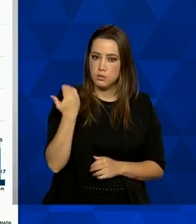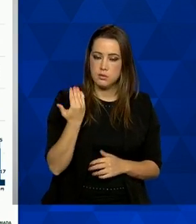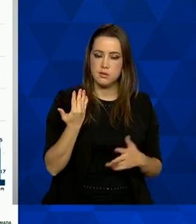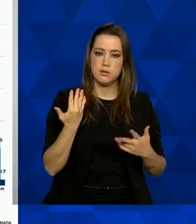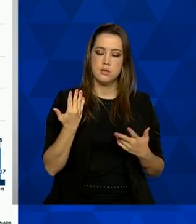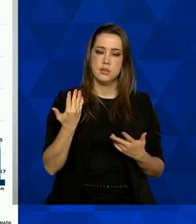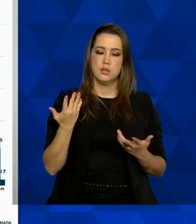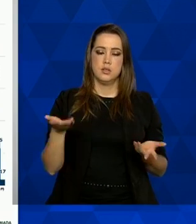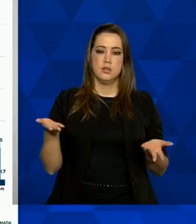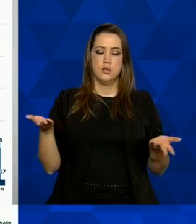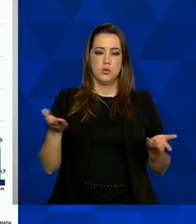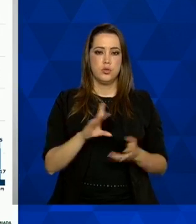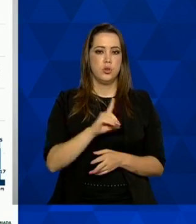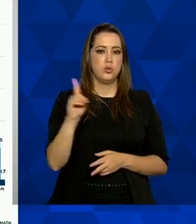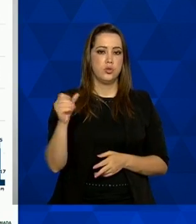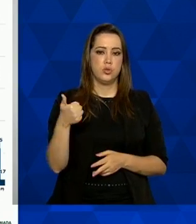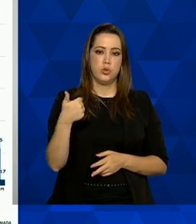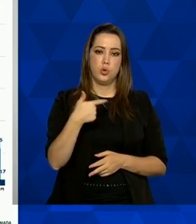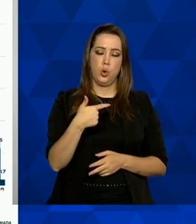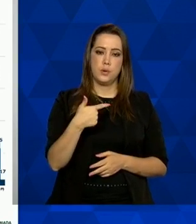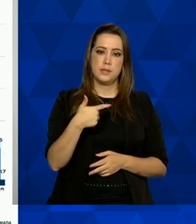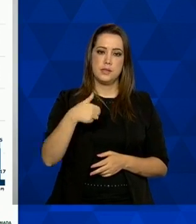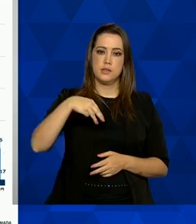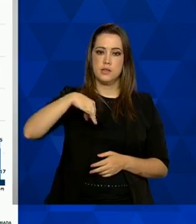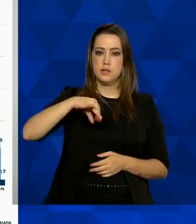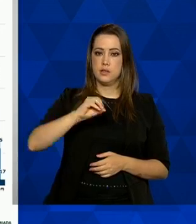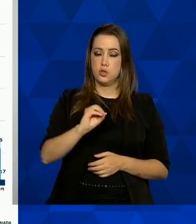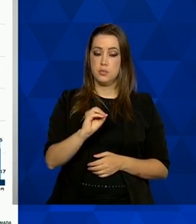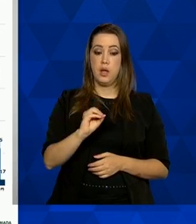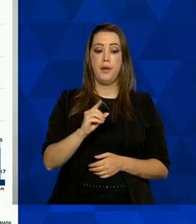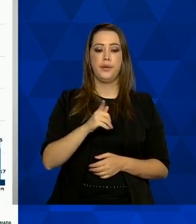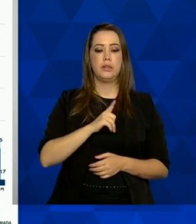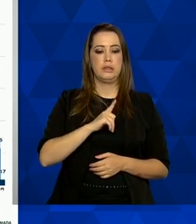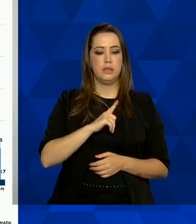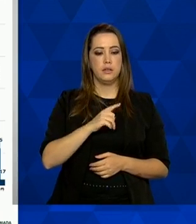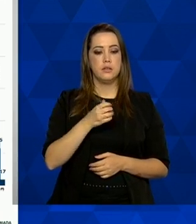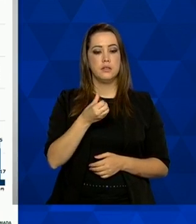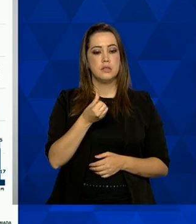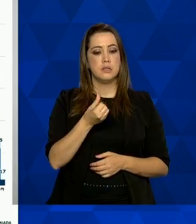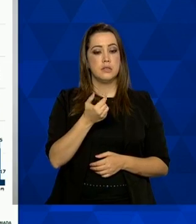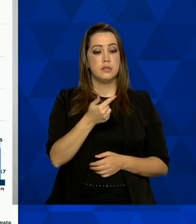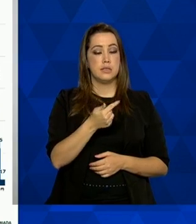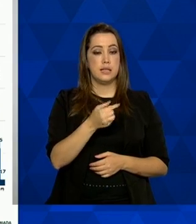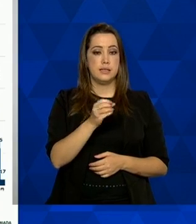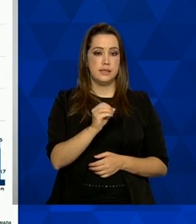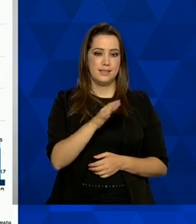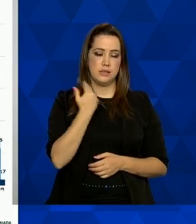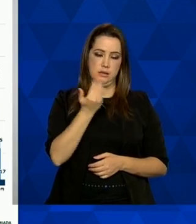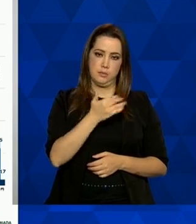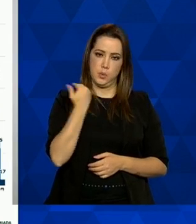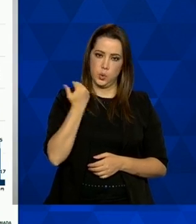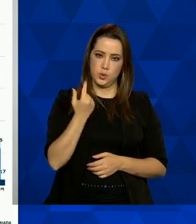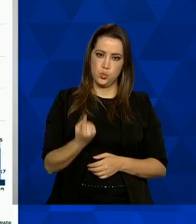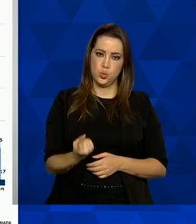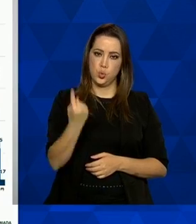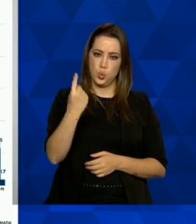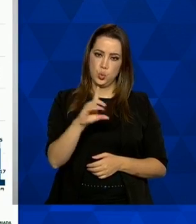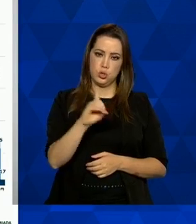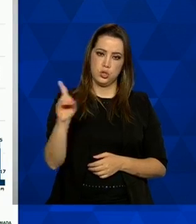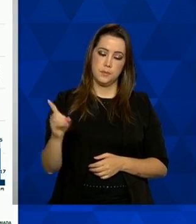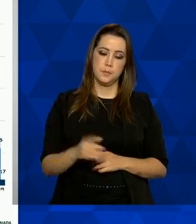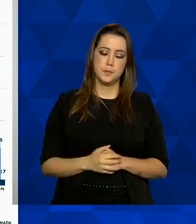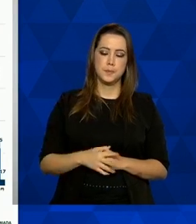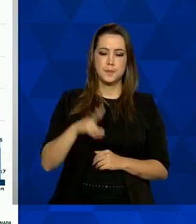no momento é o dia 12 de maio com 670 óbitos registrados ou ocorridos em um único dia